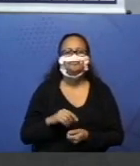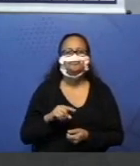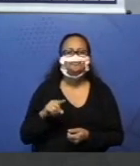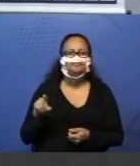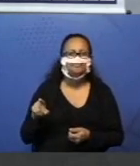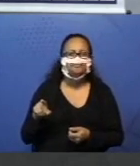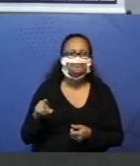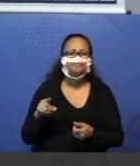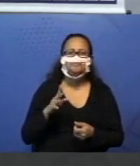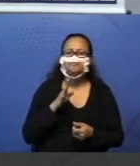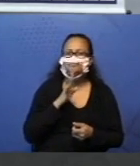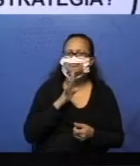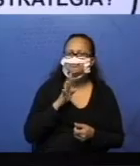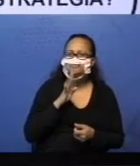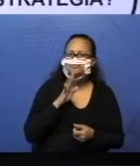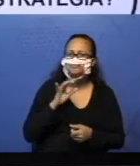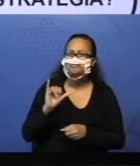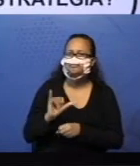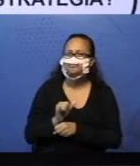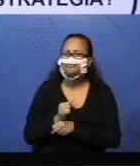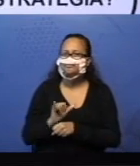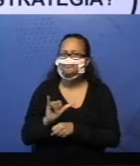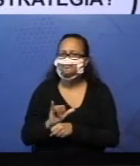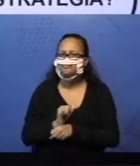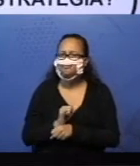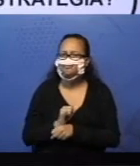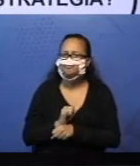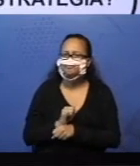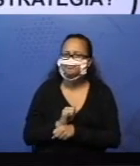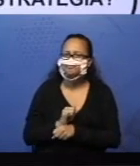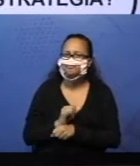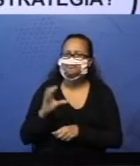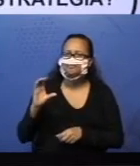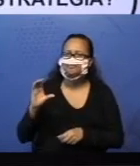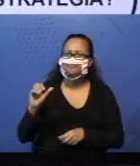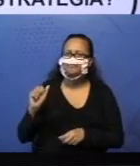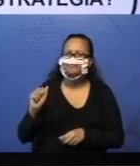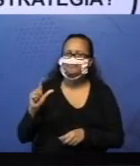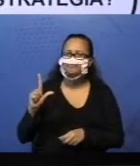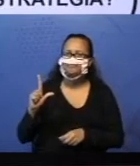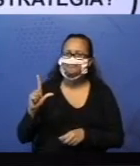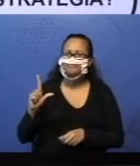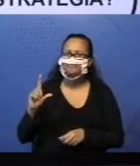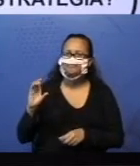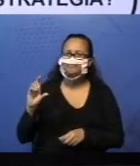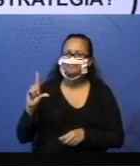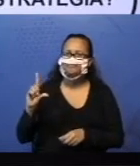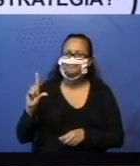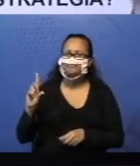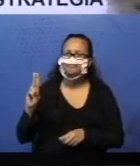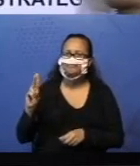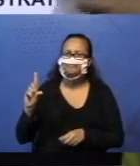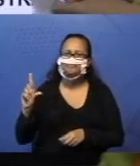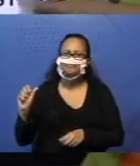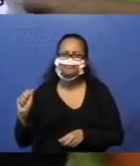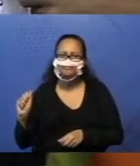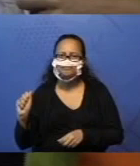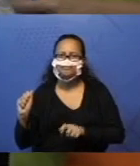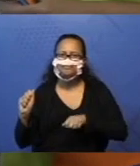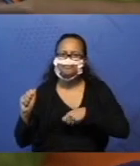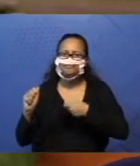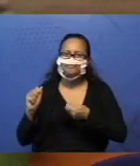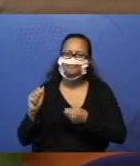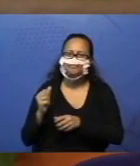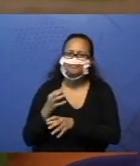Você conhece a estratégia de cálculo usada por Guilherme ou usaria outra estratégia?